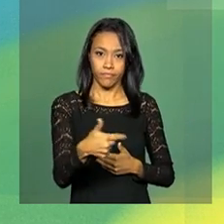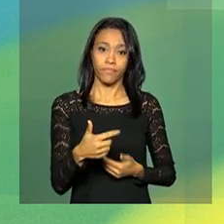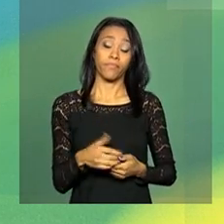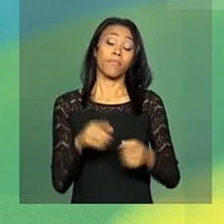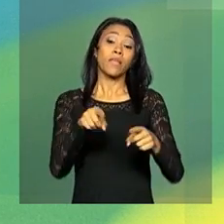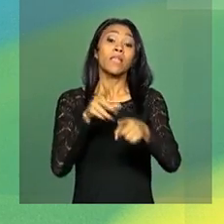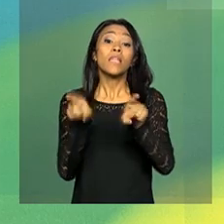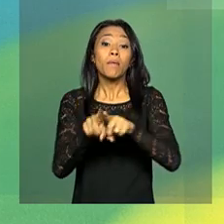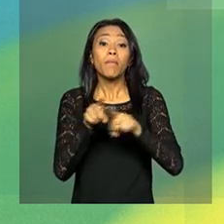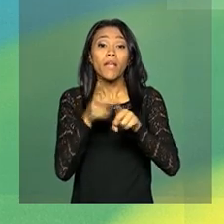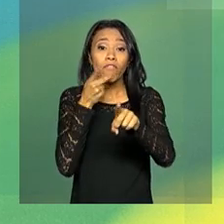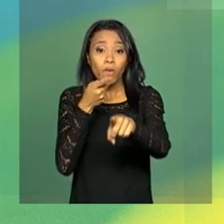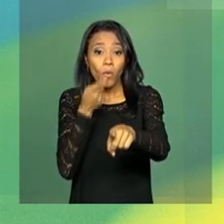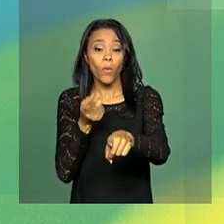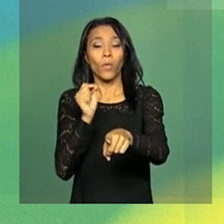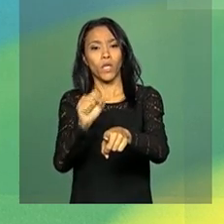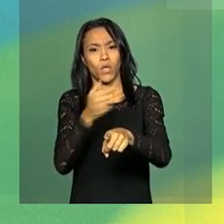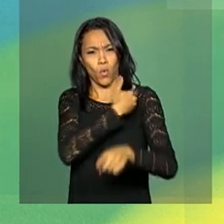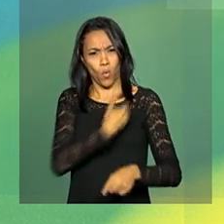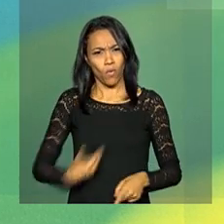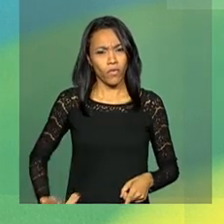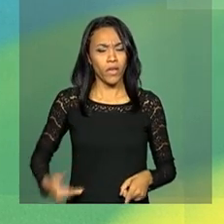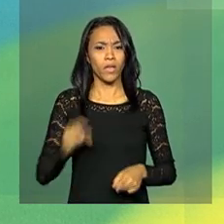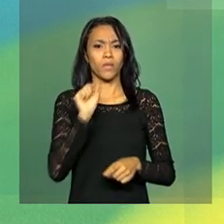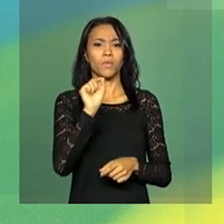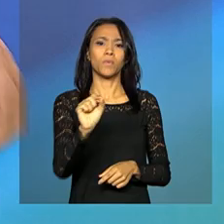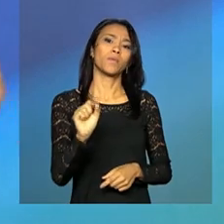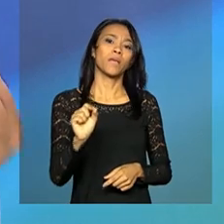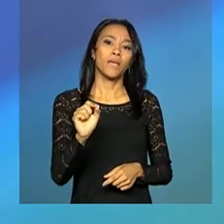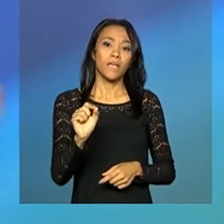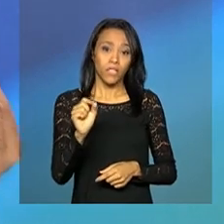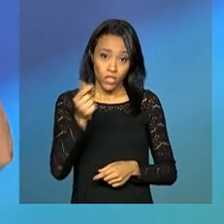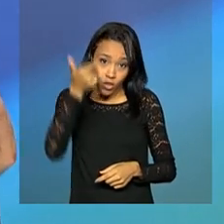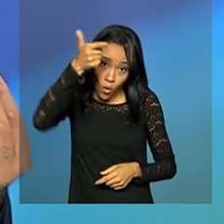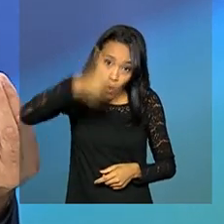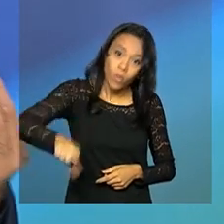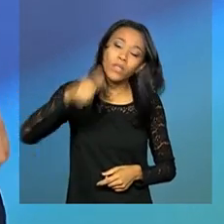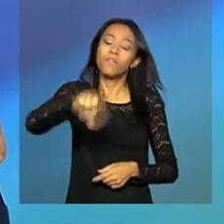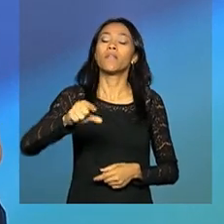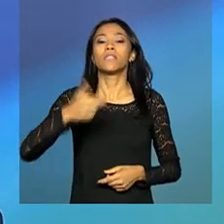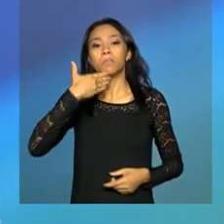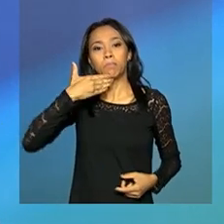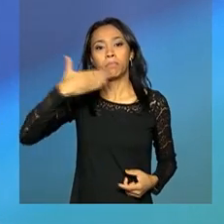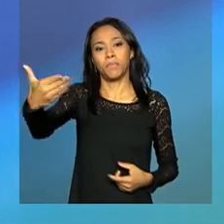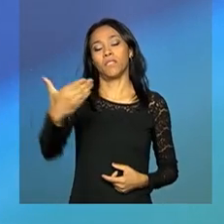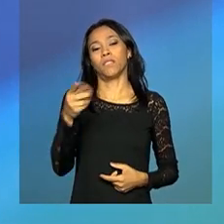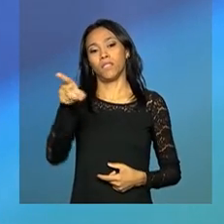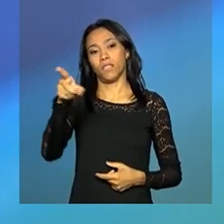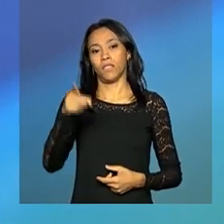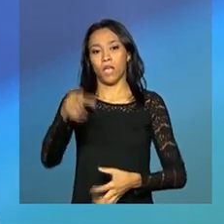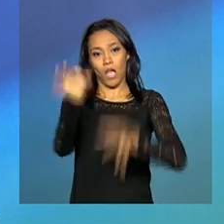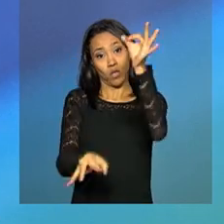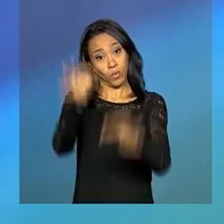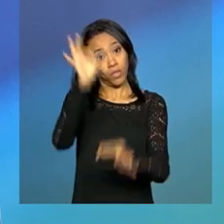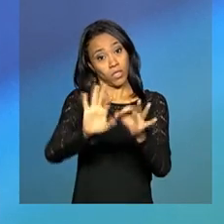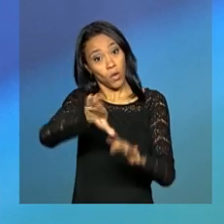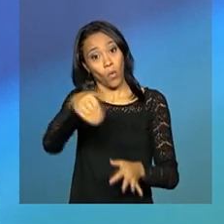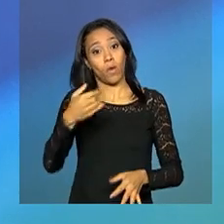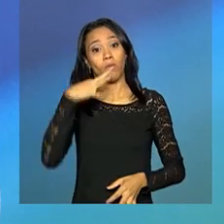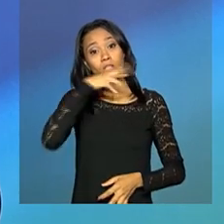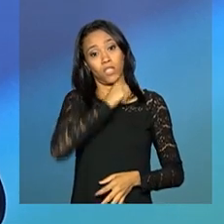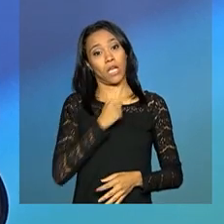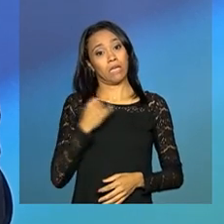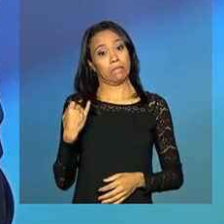-geral da União adiantou que o governo não descarta a possibilidade de entrar novamente na Justiça quando julgar necessário.